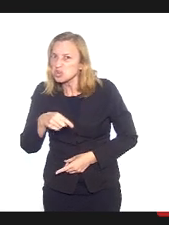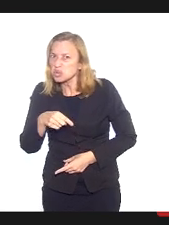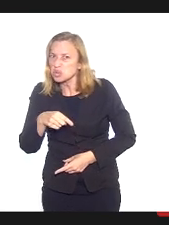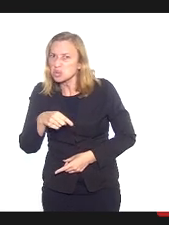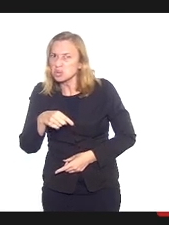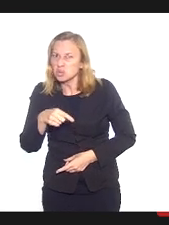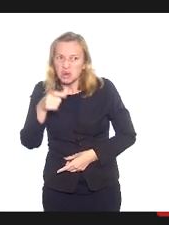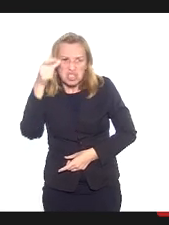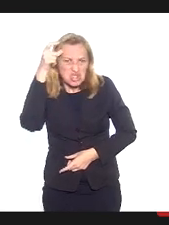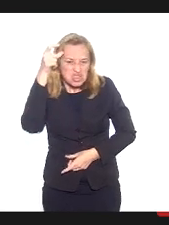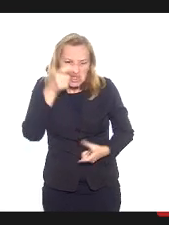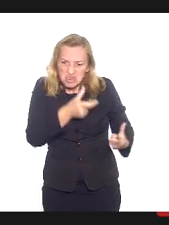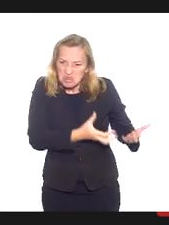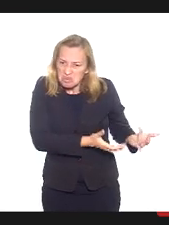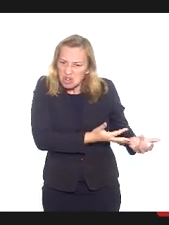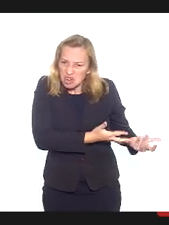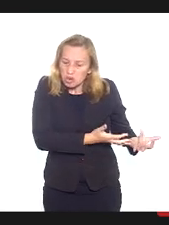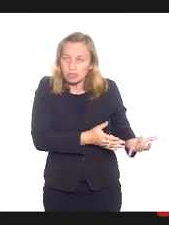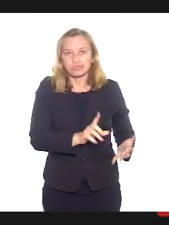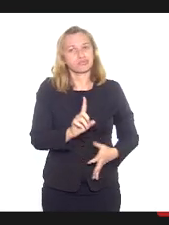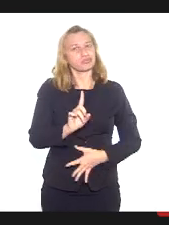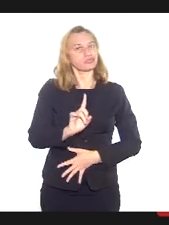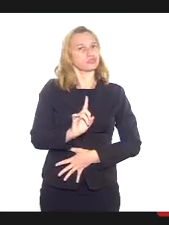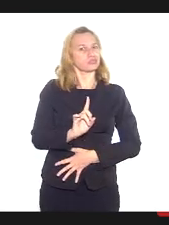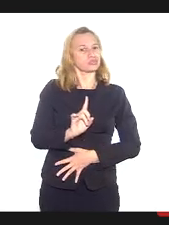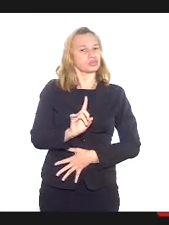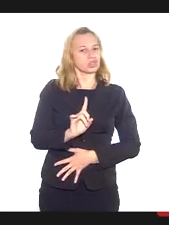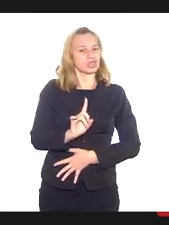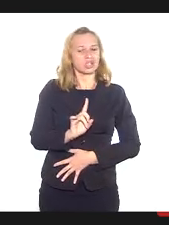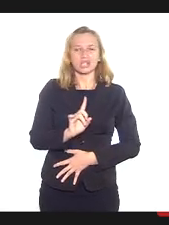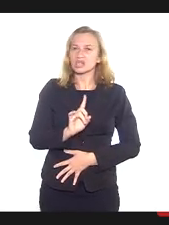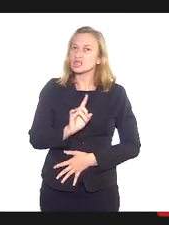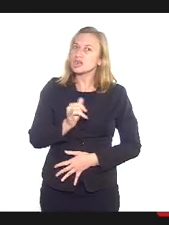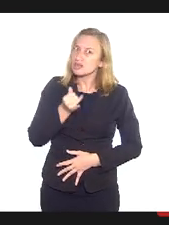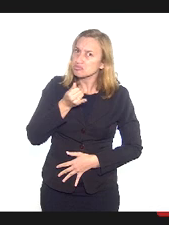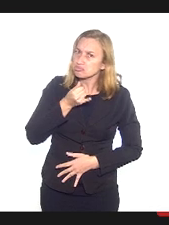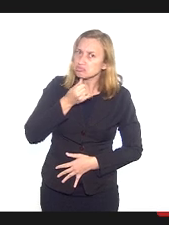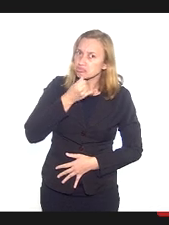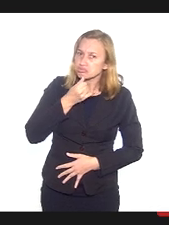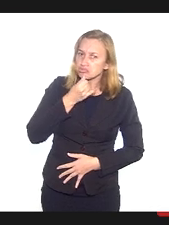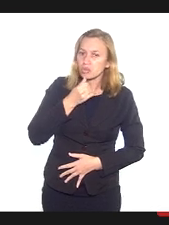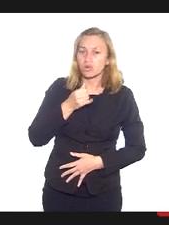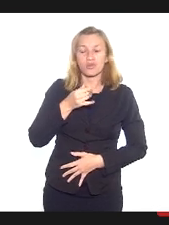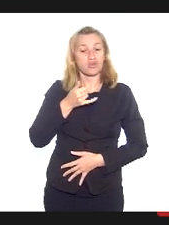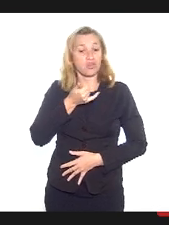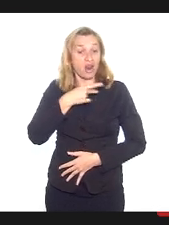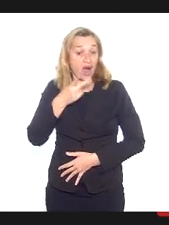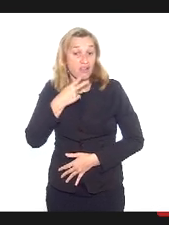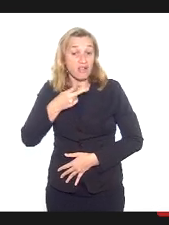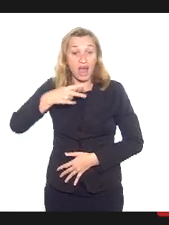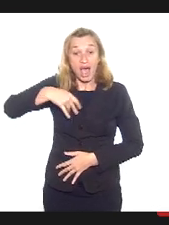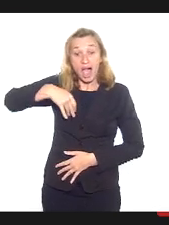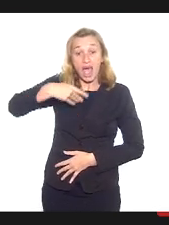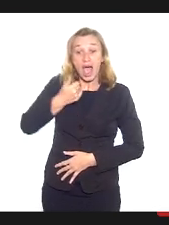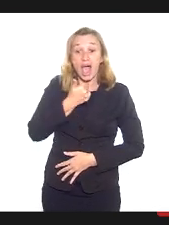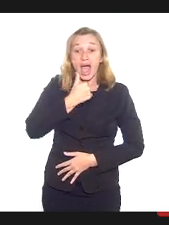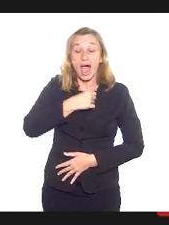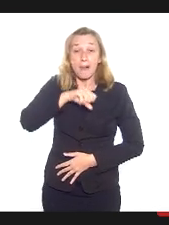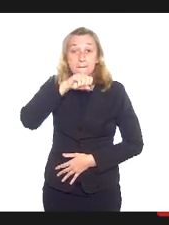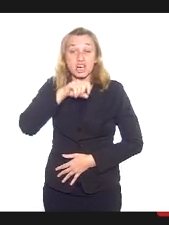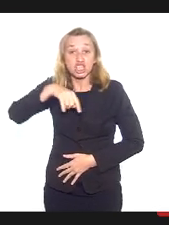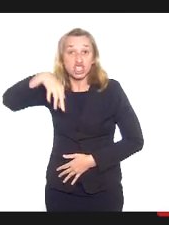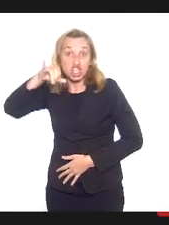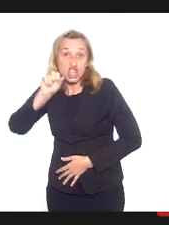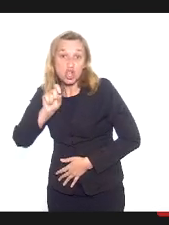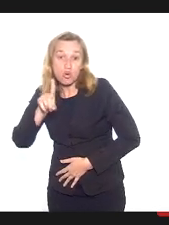é demonizado, isso fere intimamente de uma maneira tão profunda como dizia a mãe Nilce, e quando isso, para além das